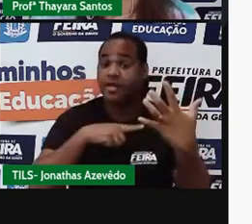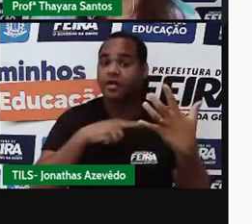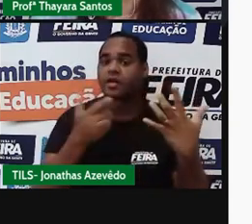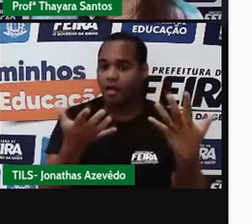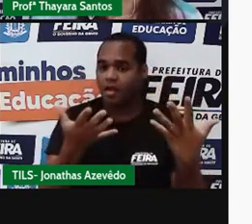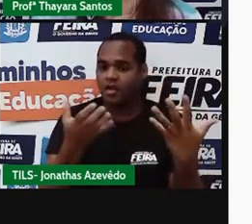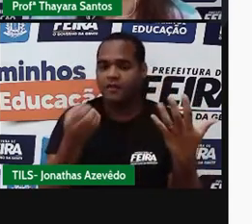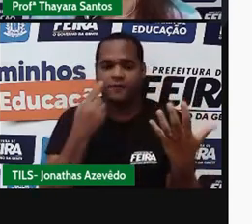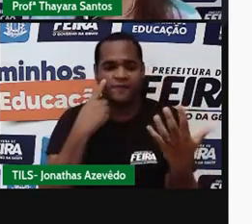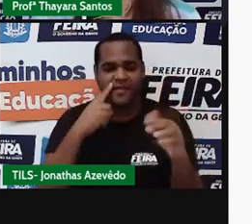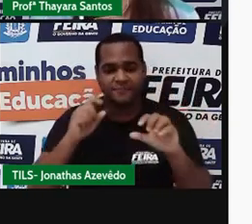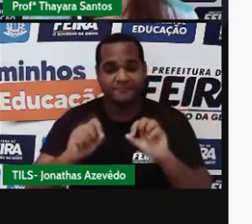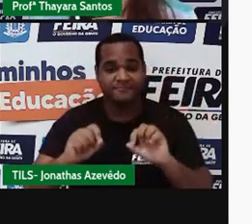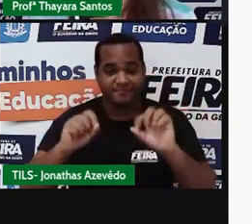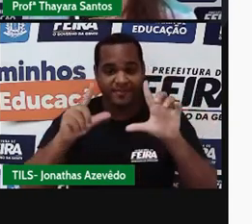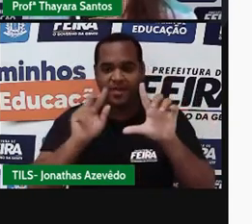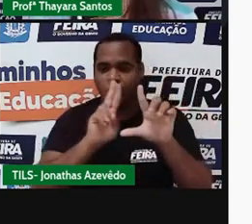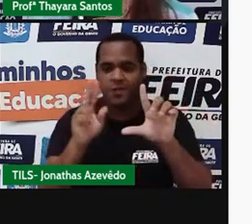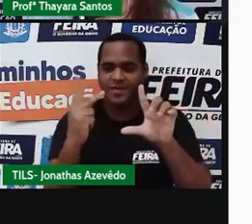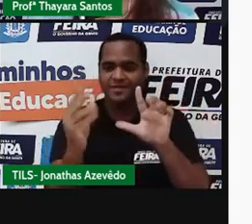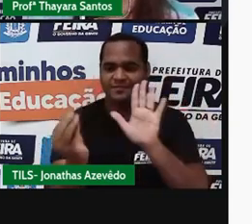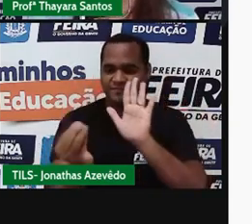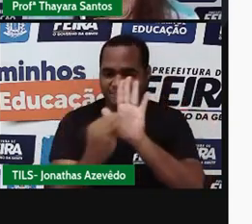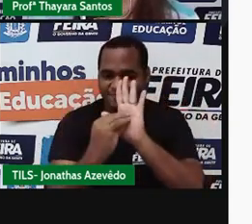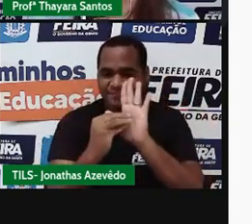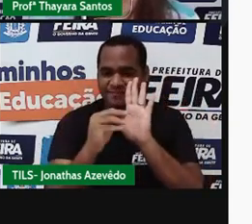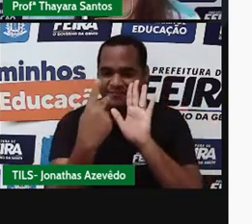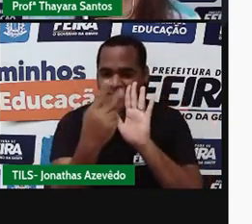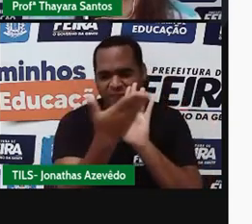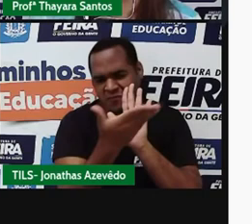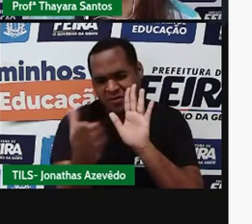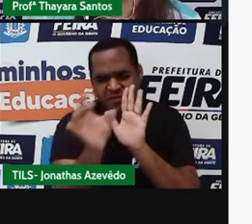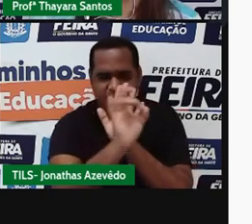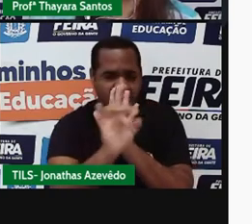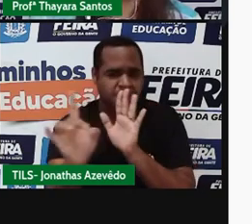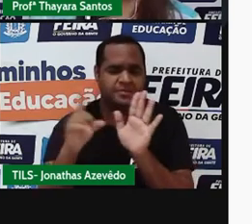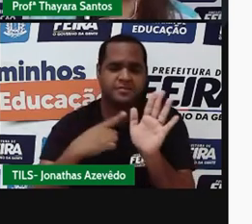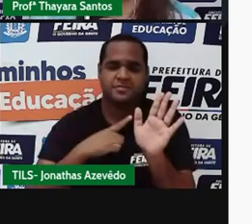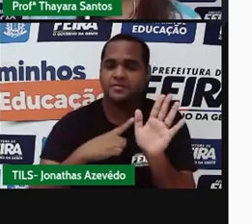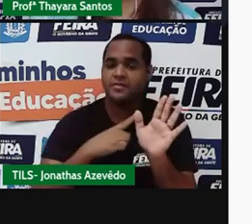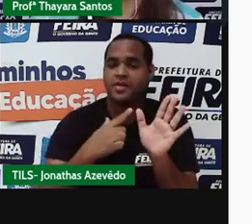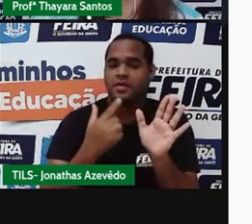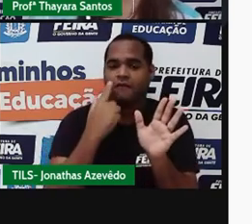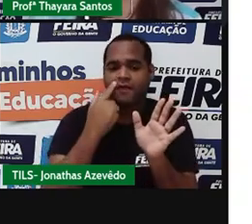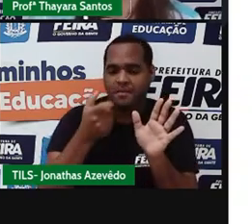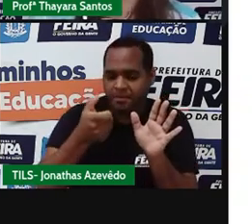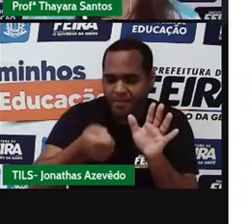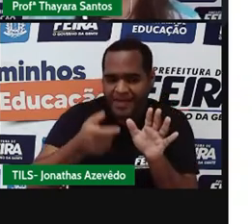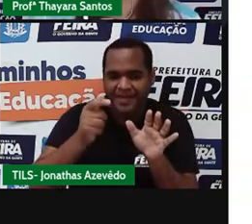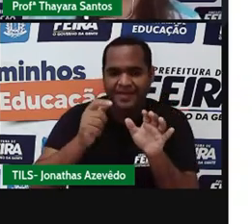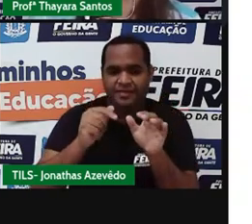vir para essa página, colocar o nome de vocês. E vamos clicar em começar.